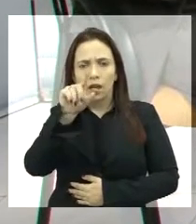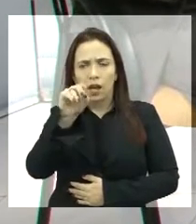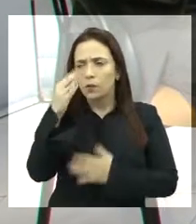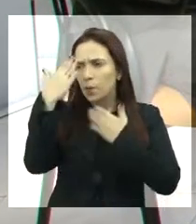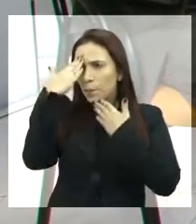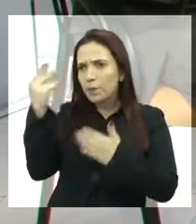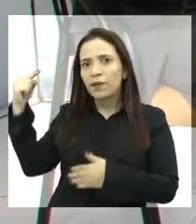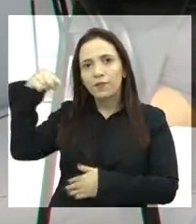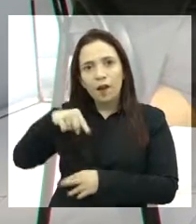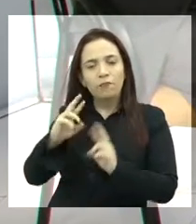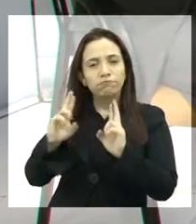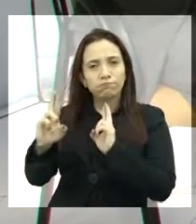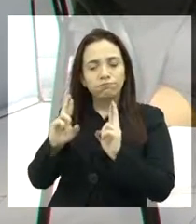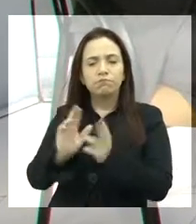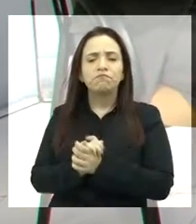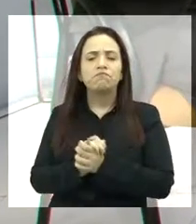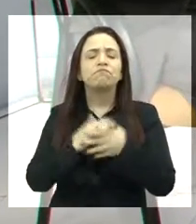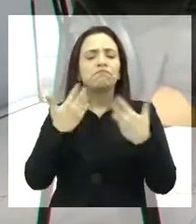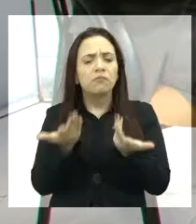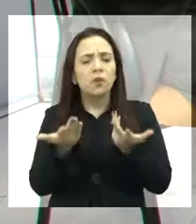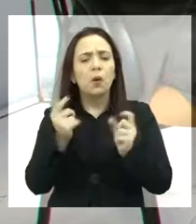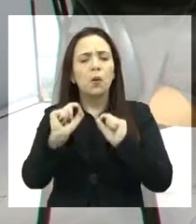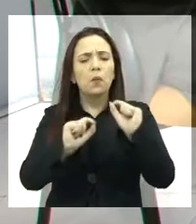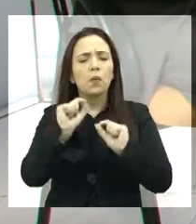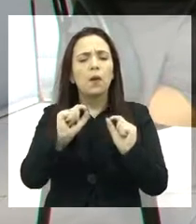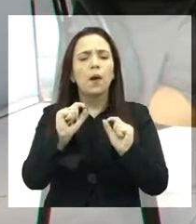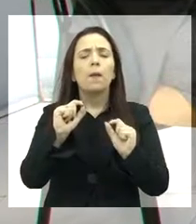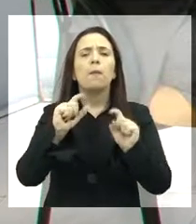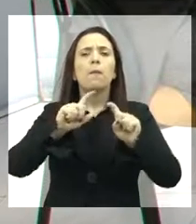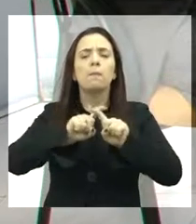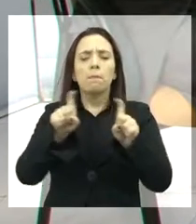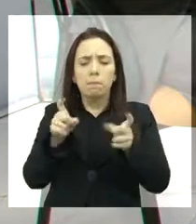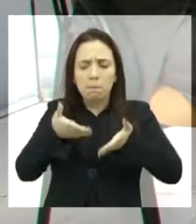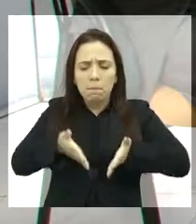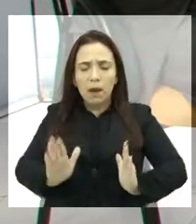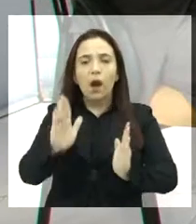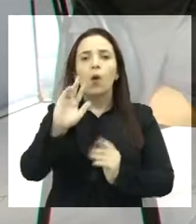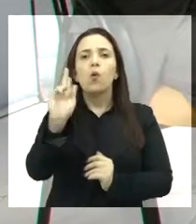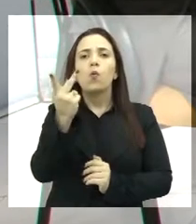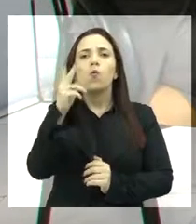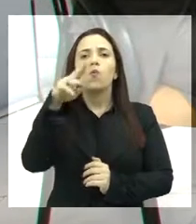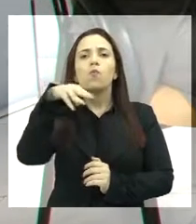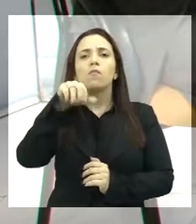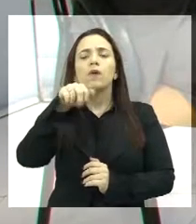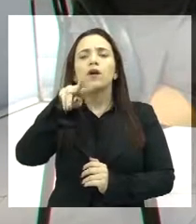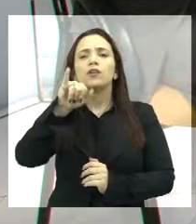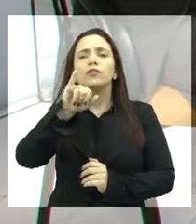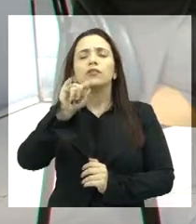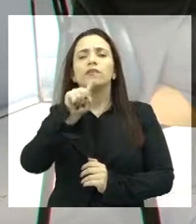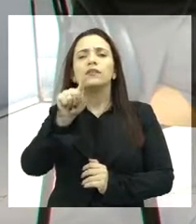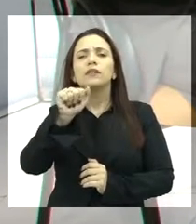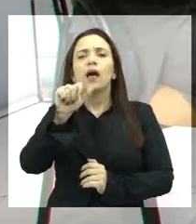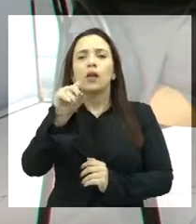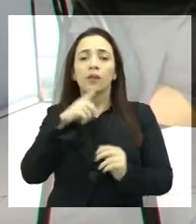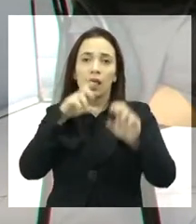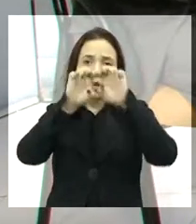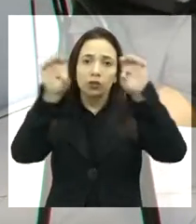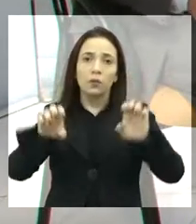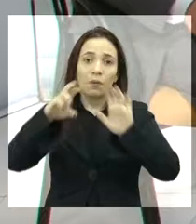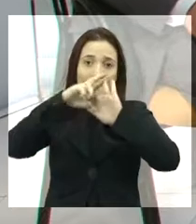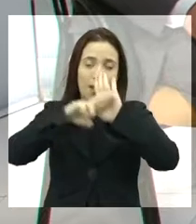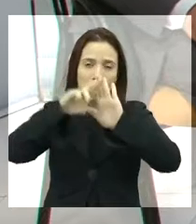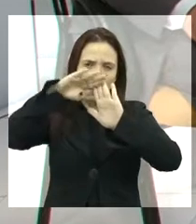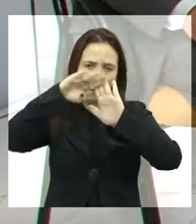presença. Então, o que é inicialmente o parto humanizado? Já que a senhora criou o Estatuto, o Estatuto são várias normas.